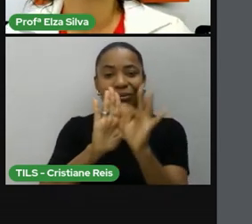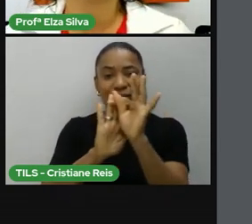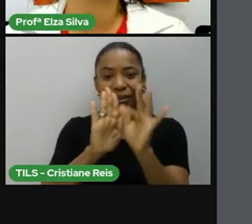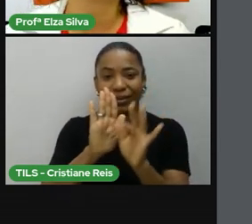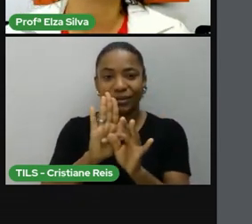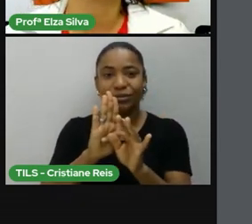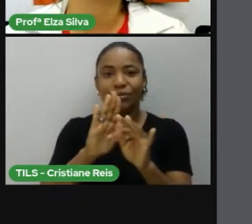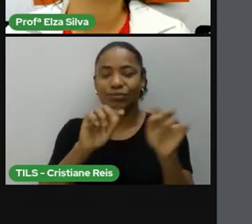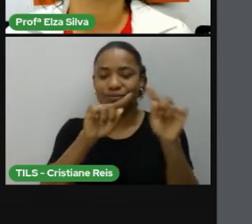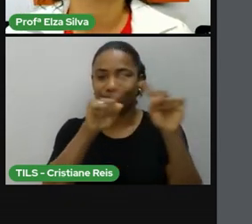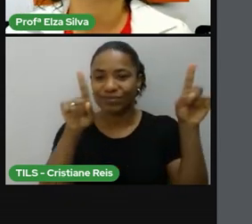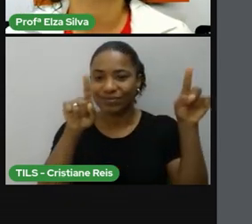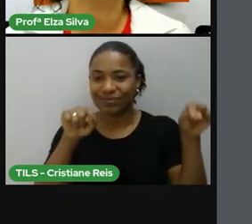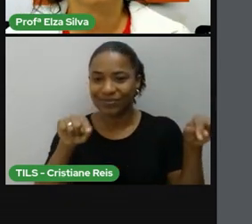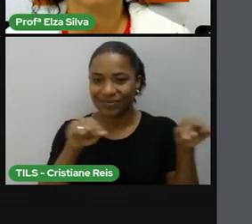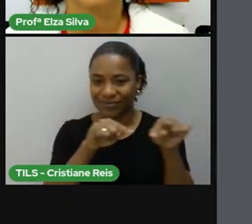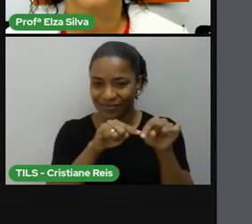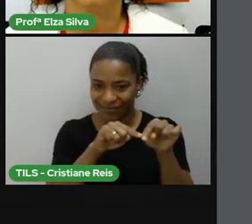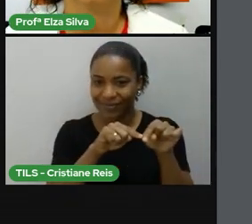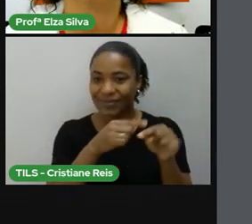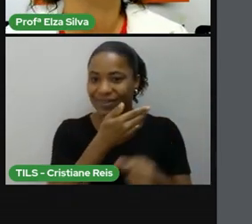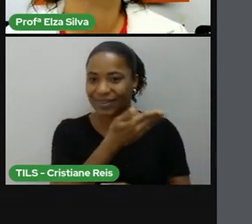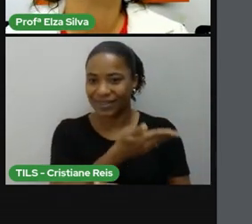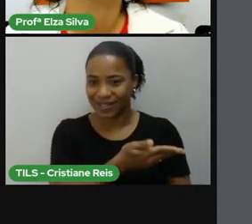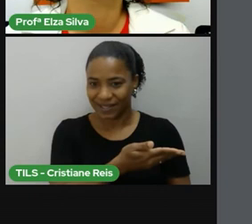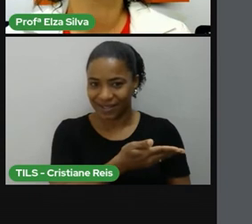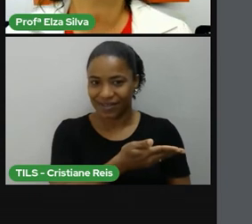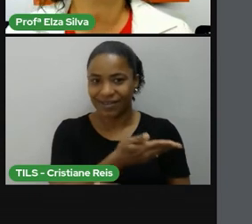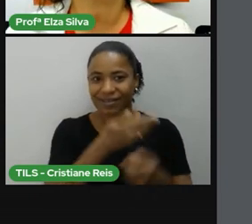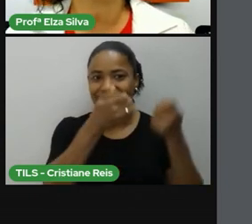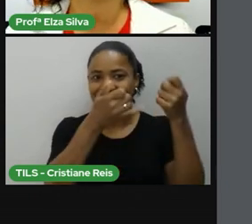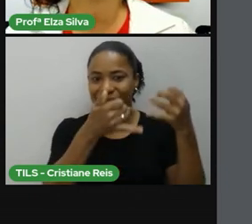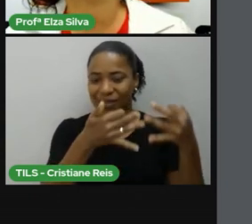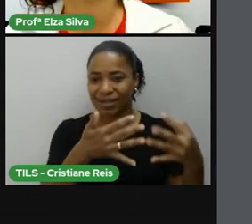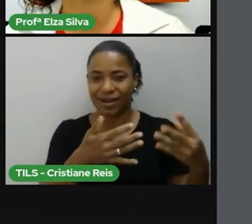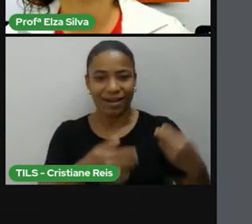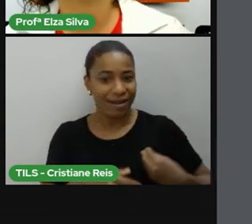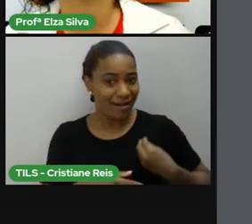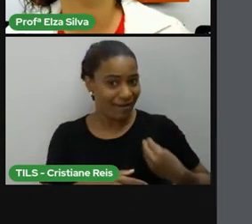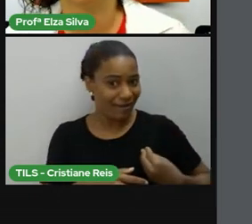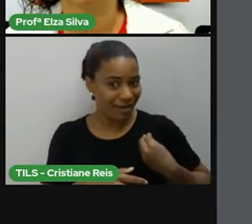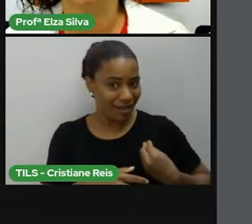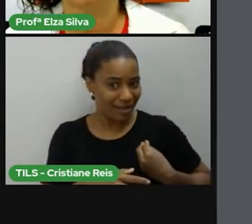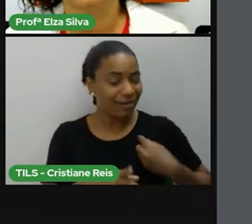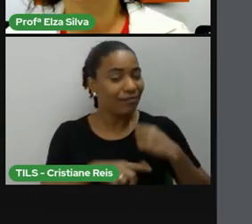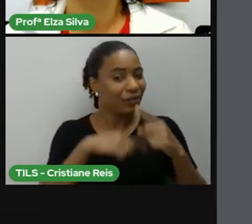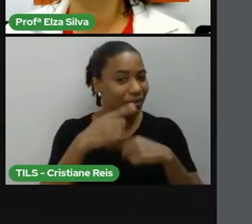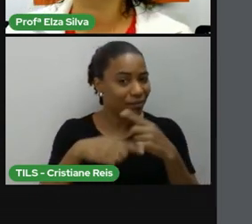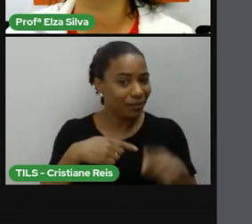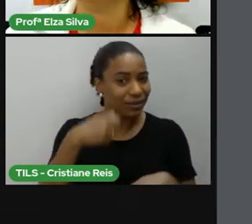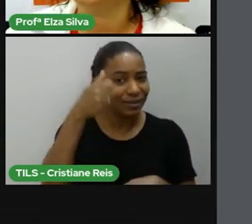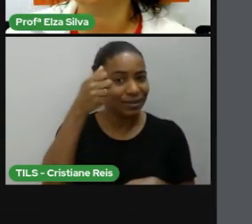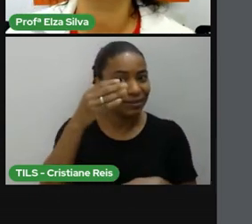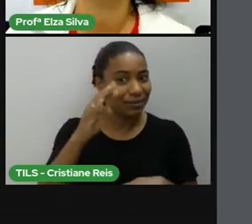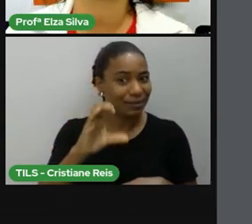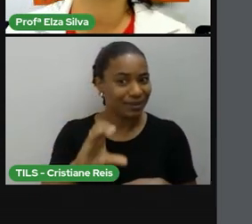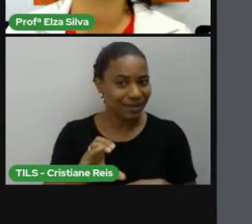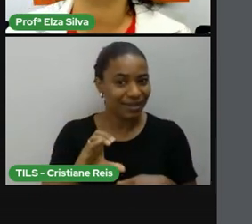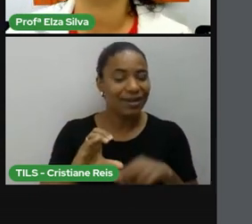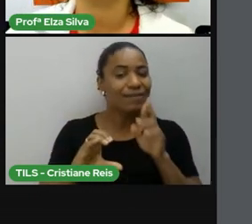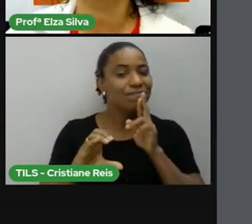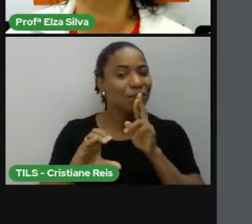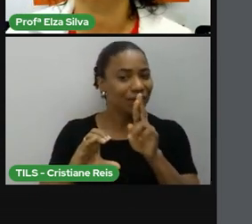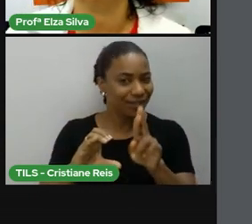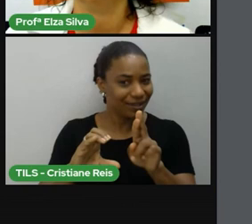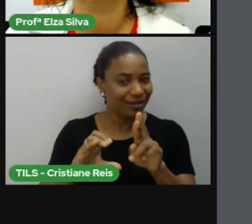informações sobre a vida dessa escritora e depois responda as questões abaixo. Este texto nós também